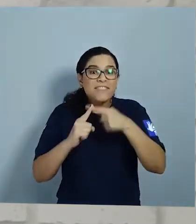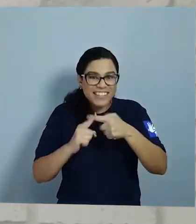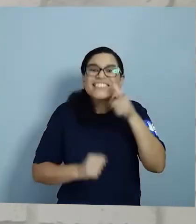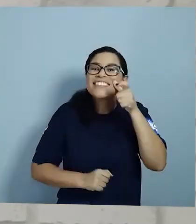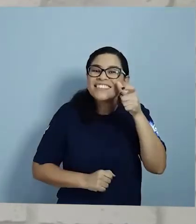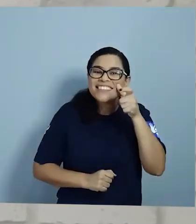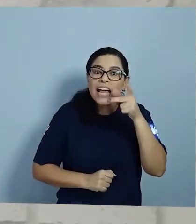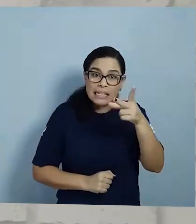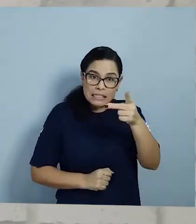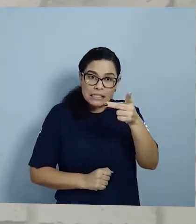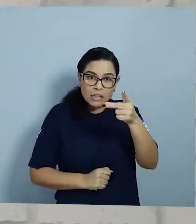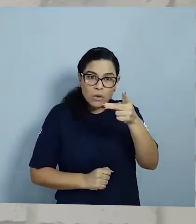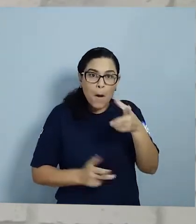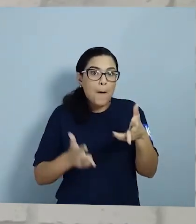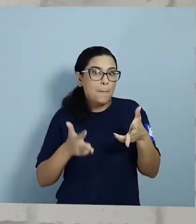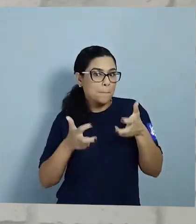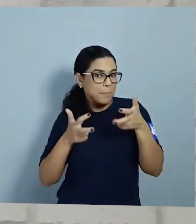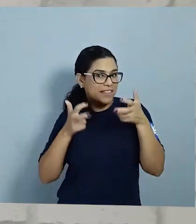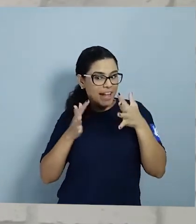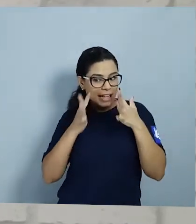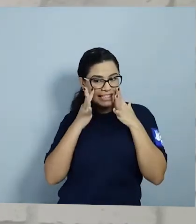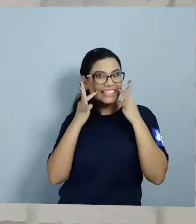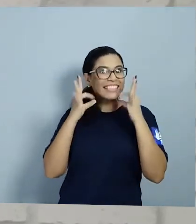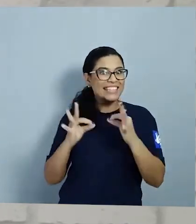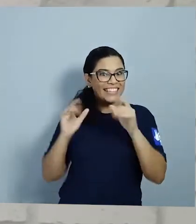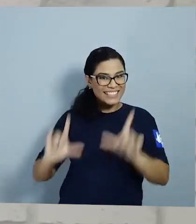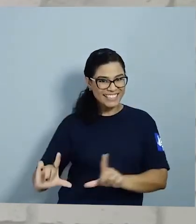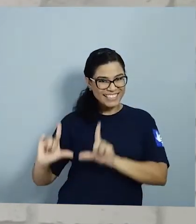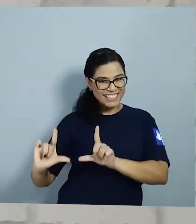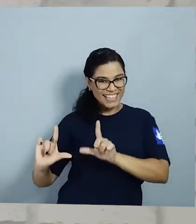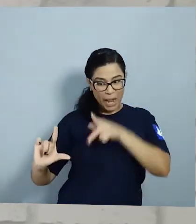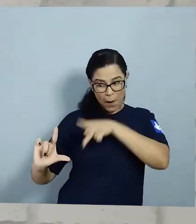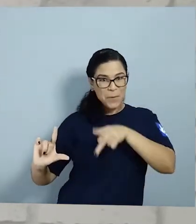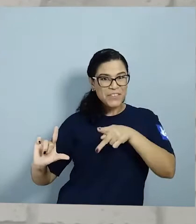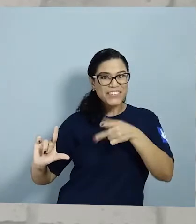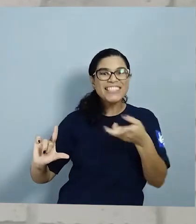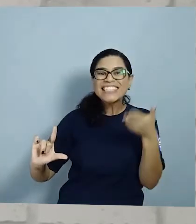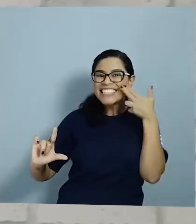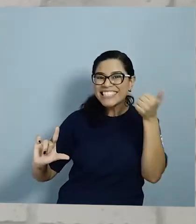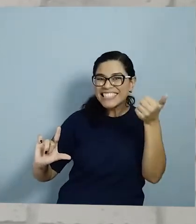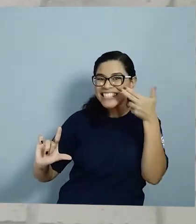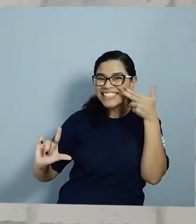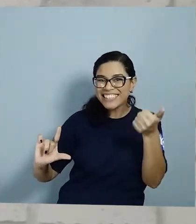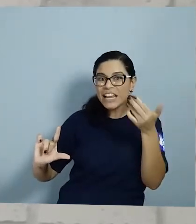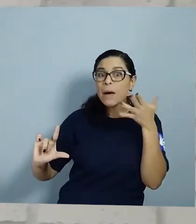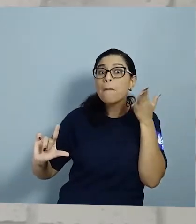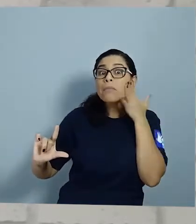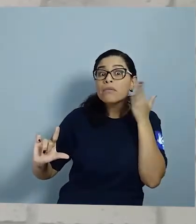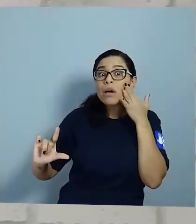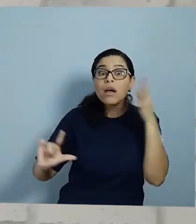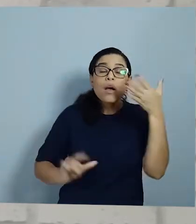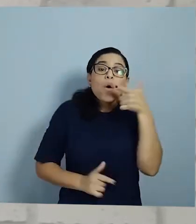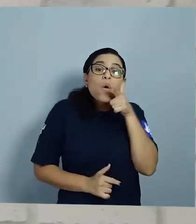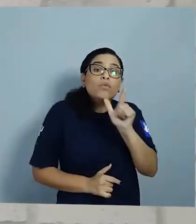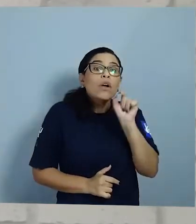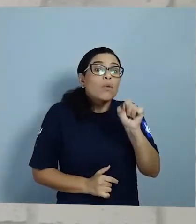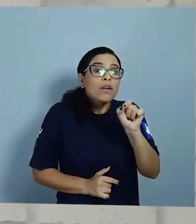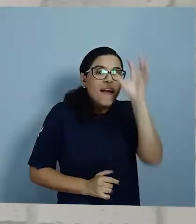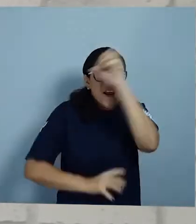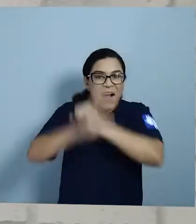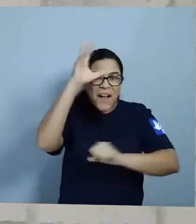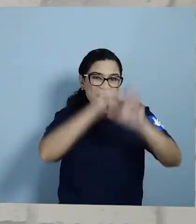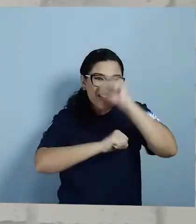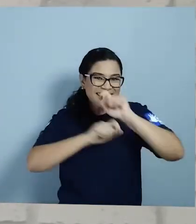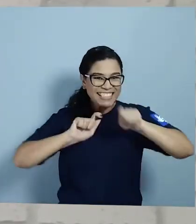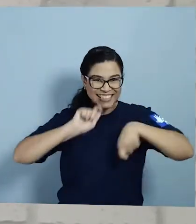Na segunda vez Fica prestando atenção ali, ó Na professora Emily Para ver se vocês conseguem aprender alguns